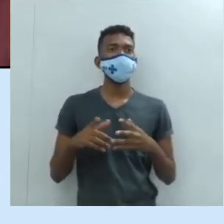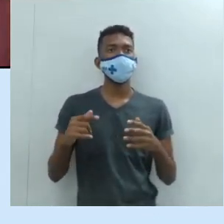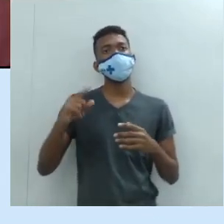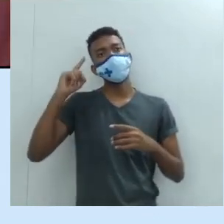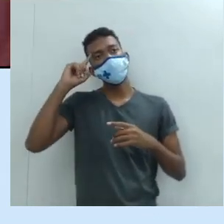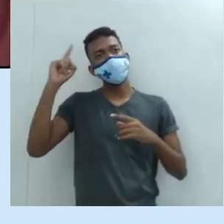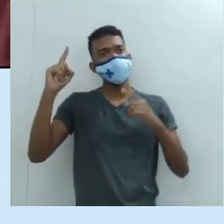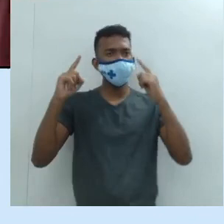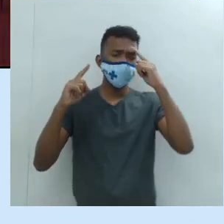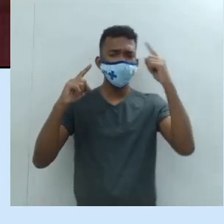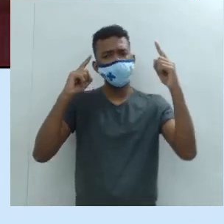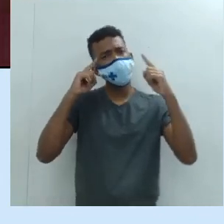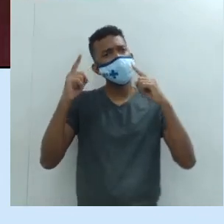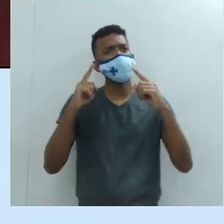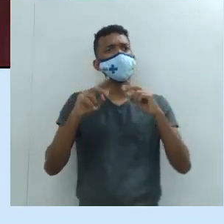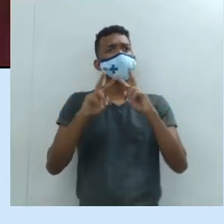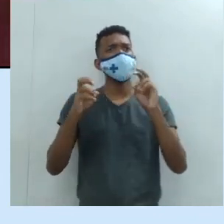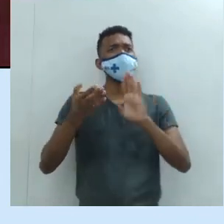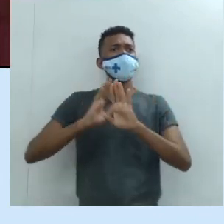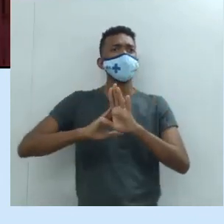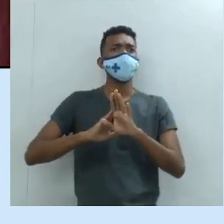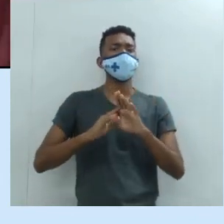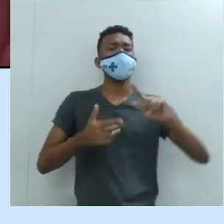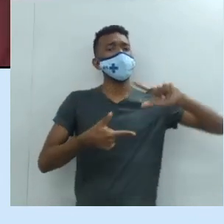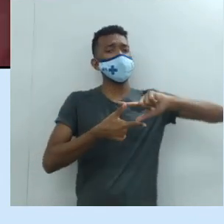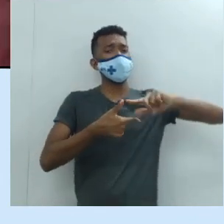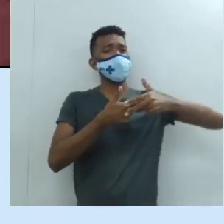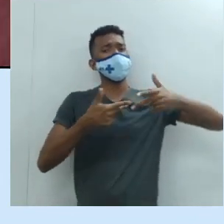ideais anti-clássicos, né?